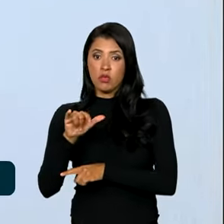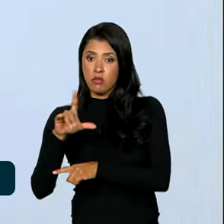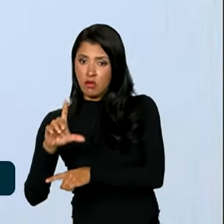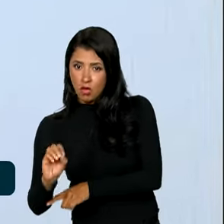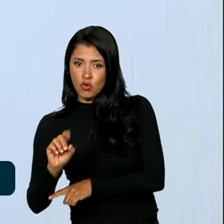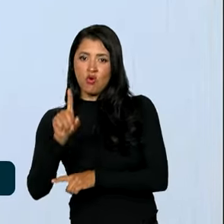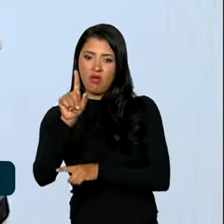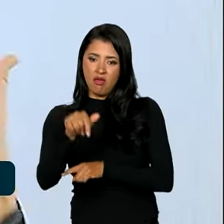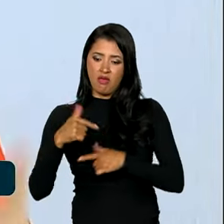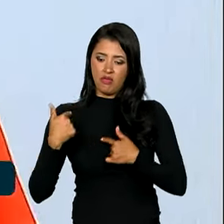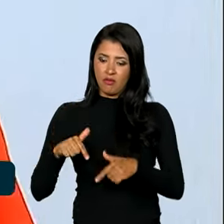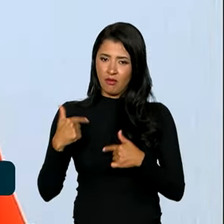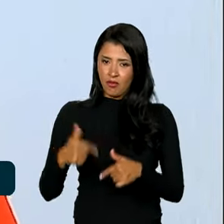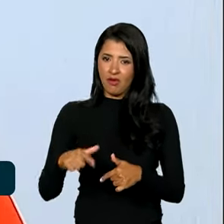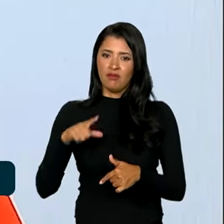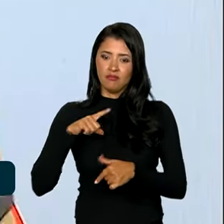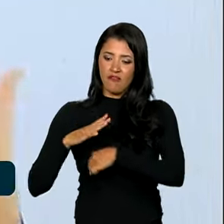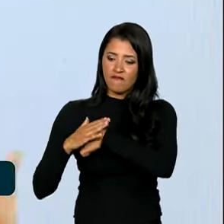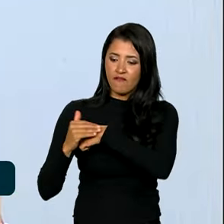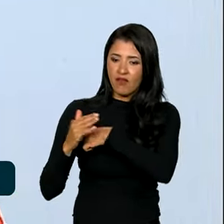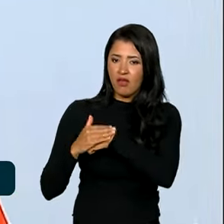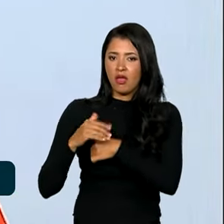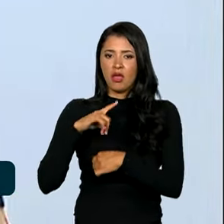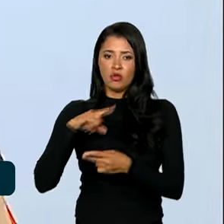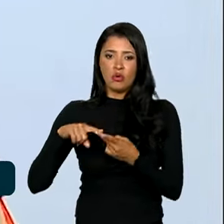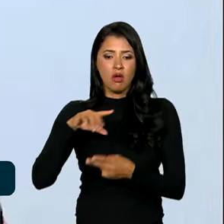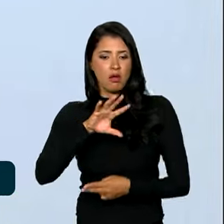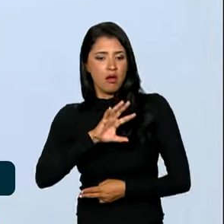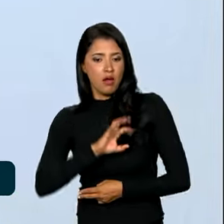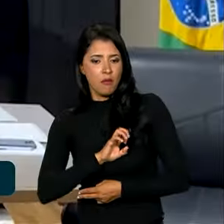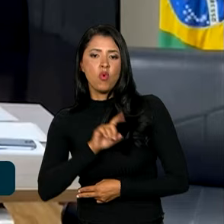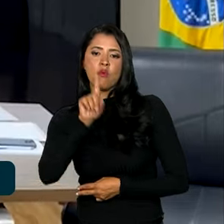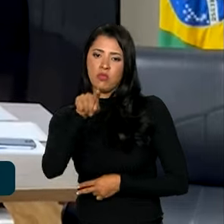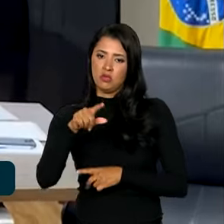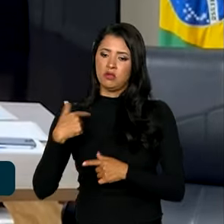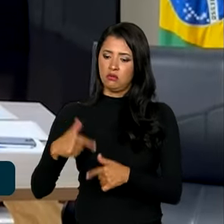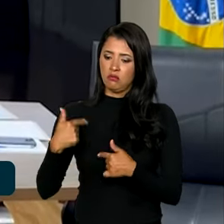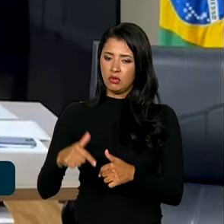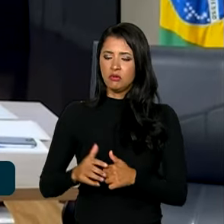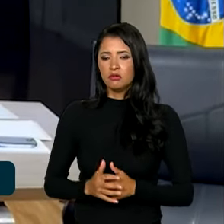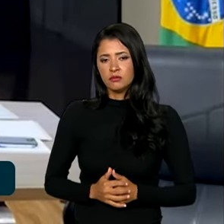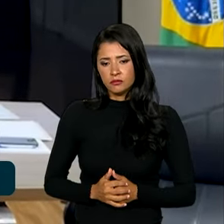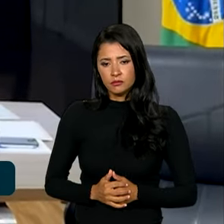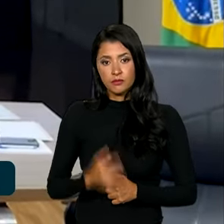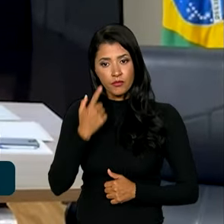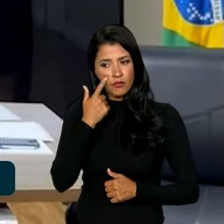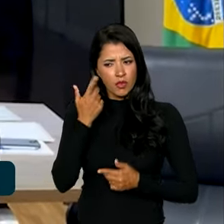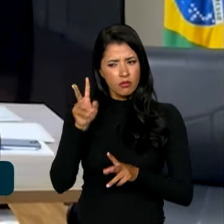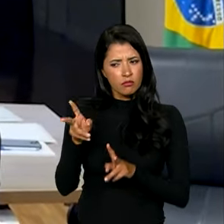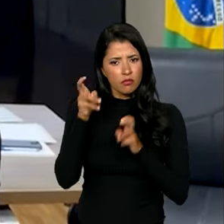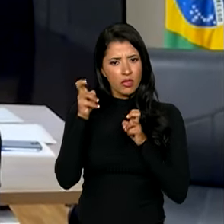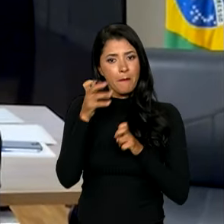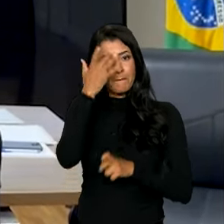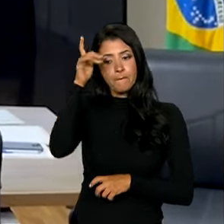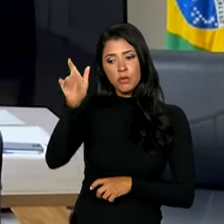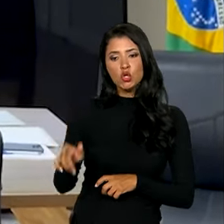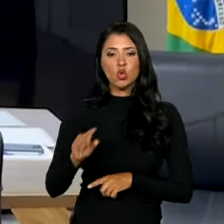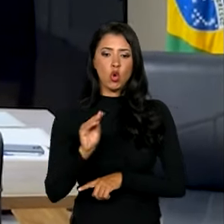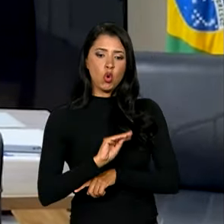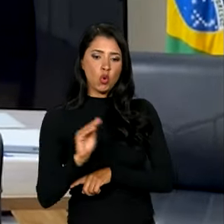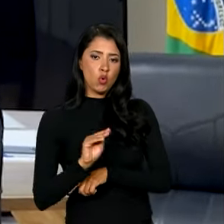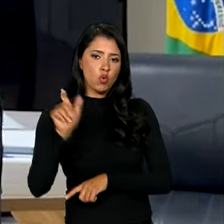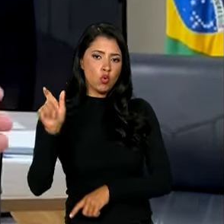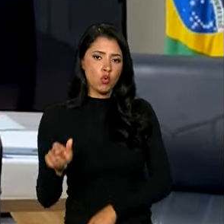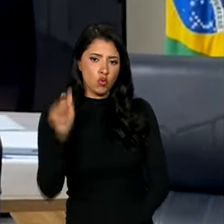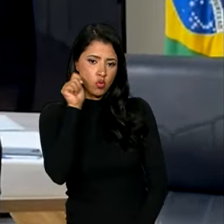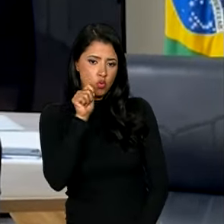trabalho. Cuidado envolve afeto, envolve amor, mas ele é um trabalho. Aqui o olhar é para quem cuida. A cuidadora.